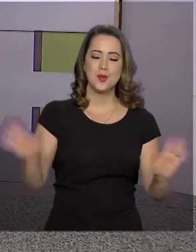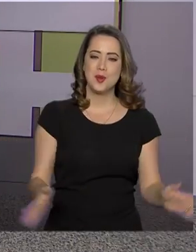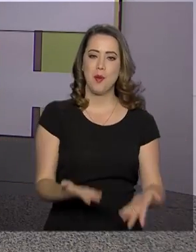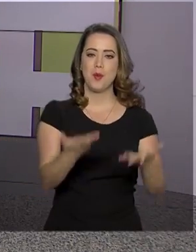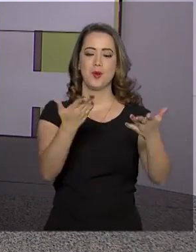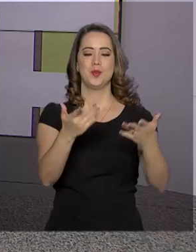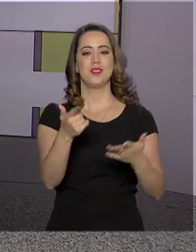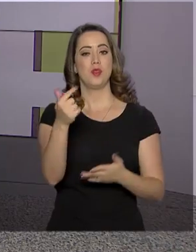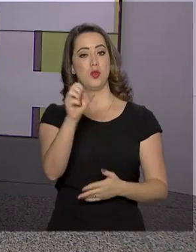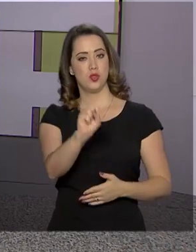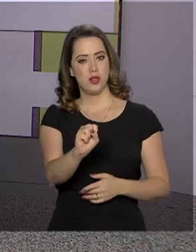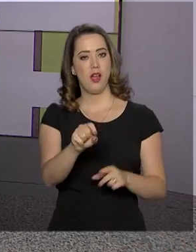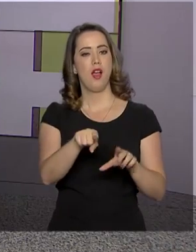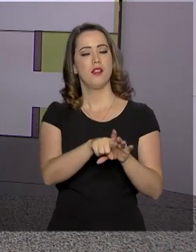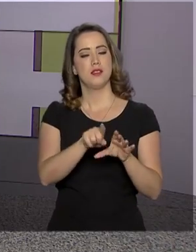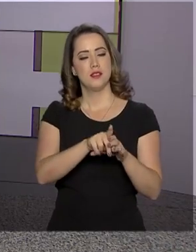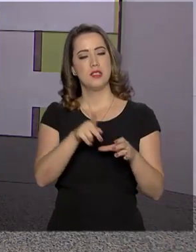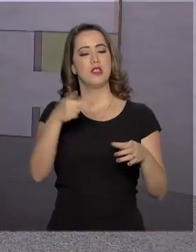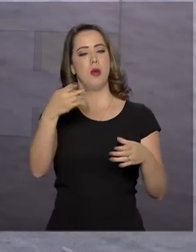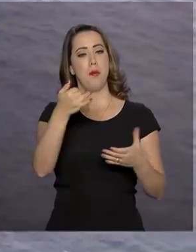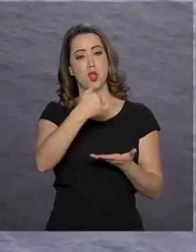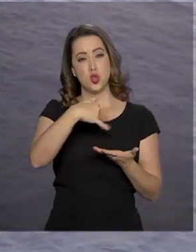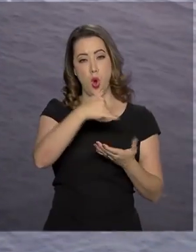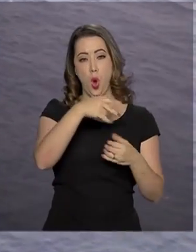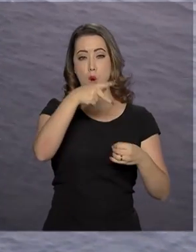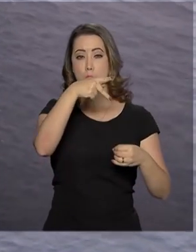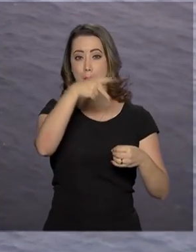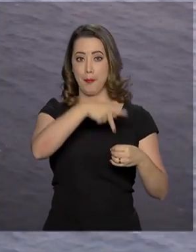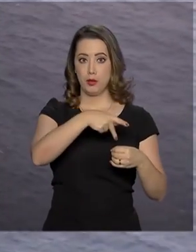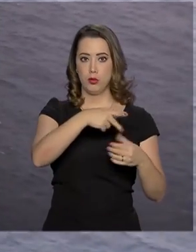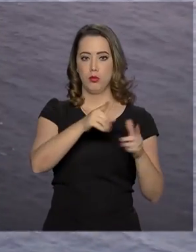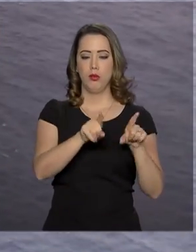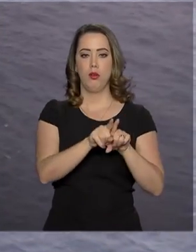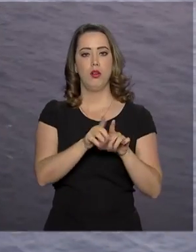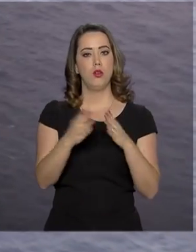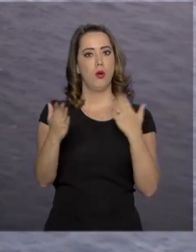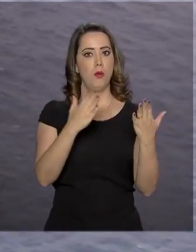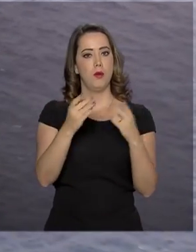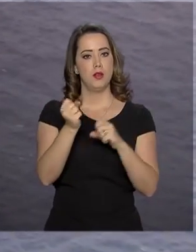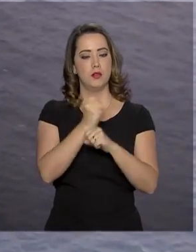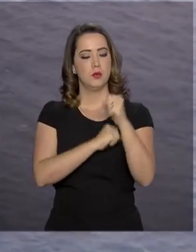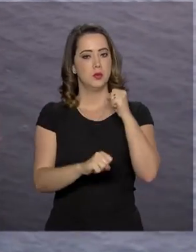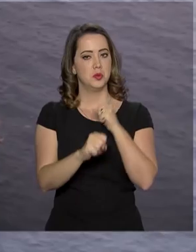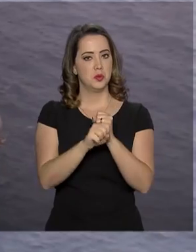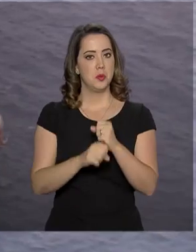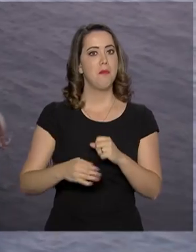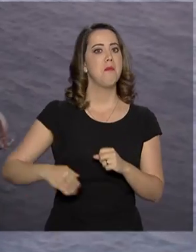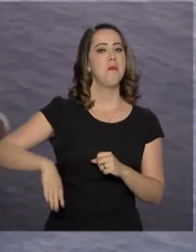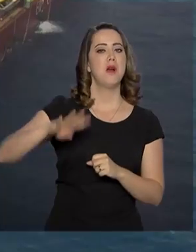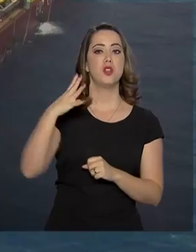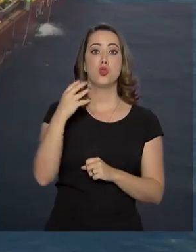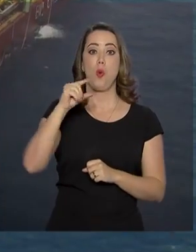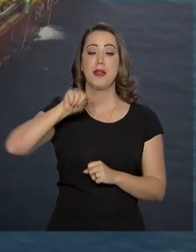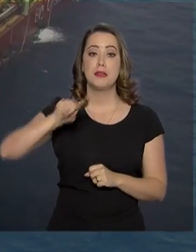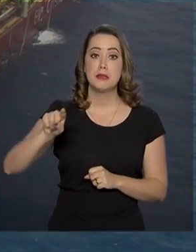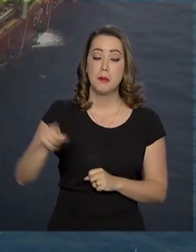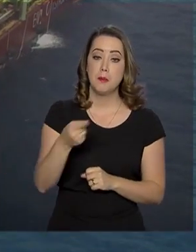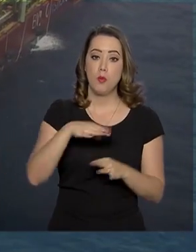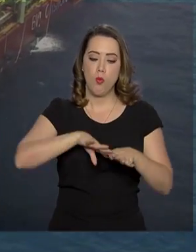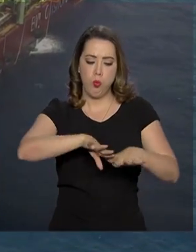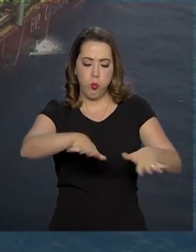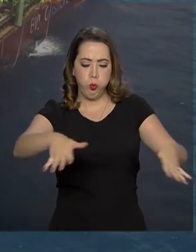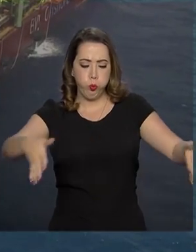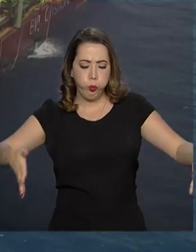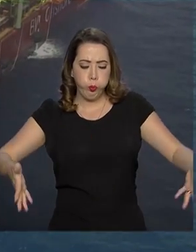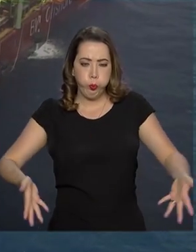de petróleo e gás natural no mês de maio. O volume ultrapassou a marca anterior em 40 mil barris de óleo por dia. Ela havia